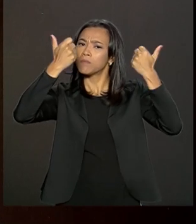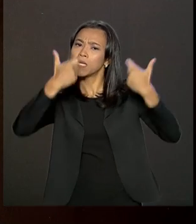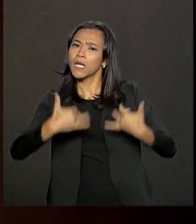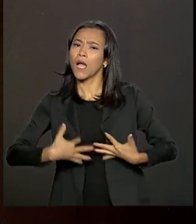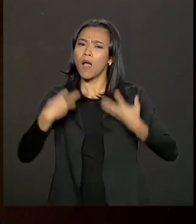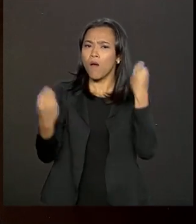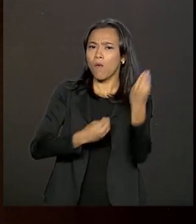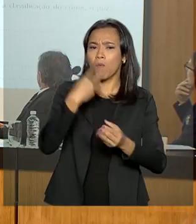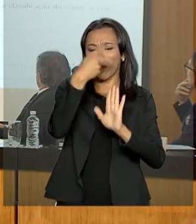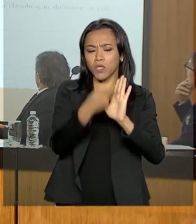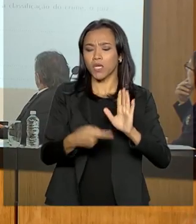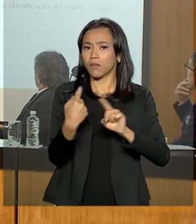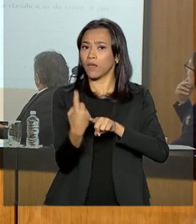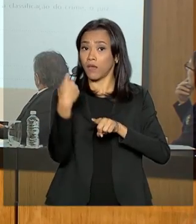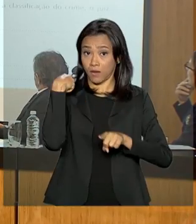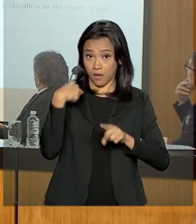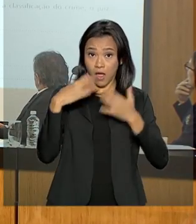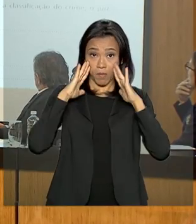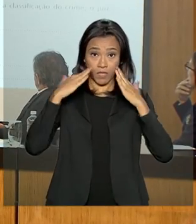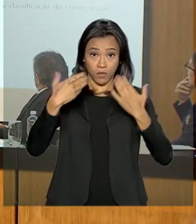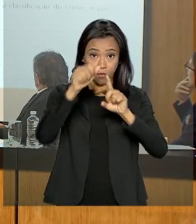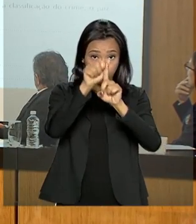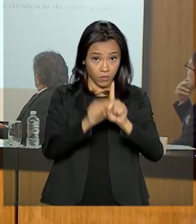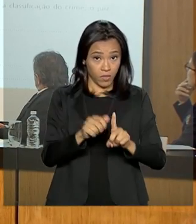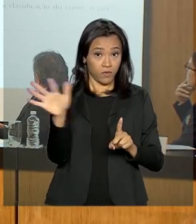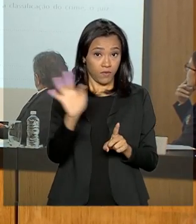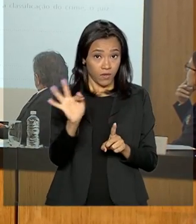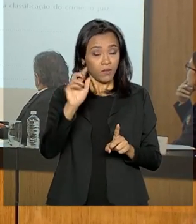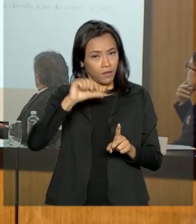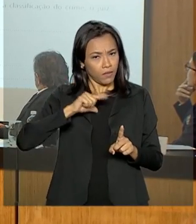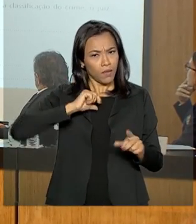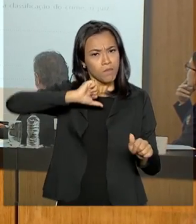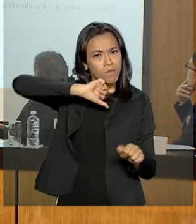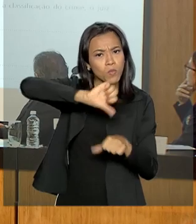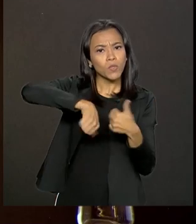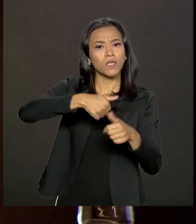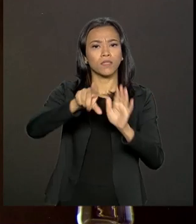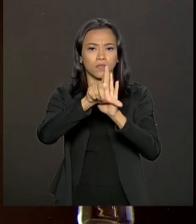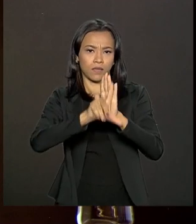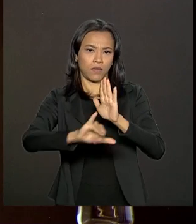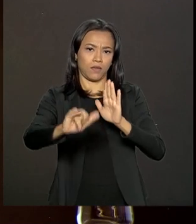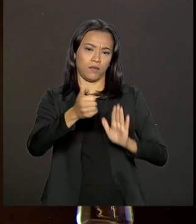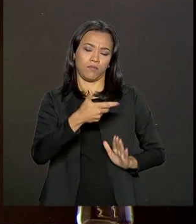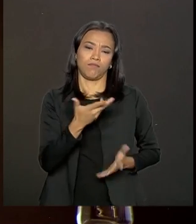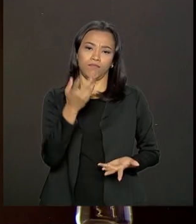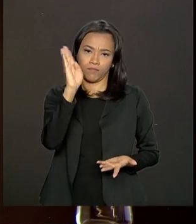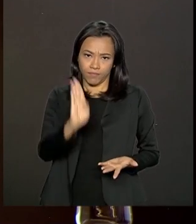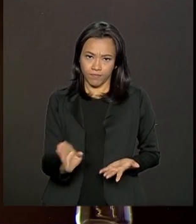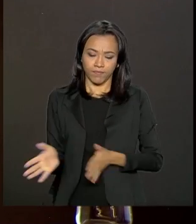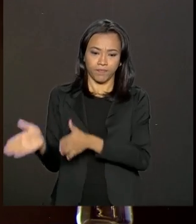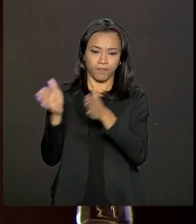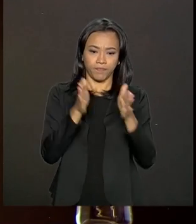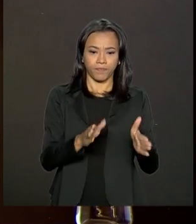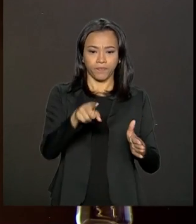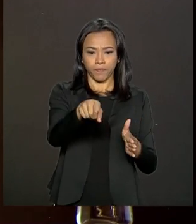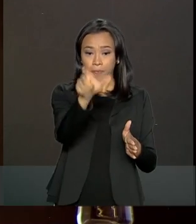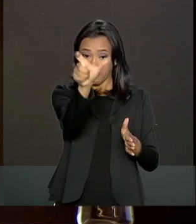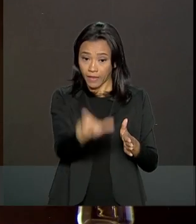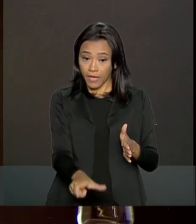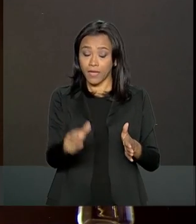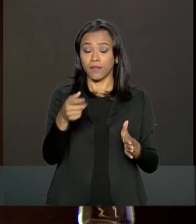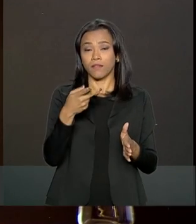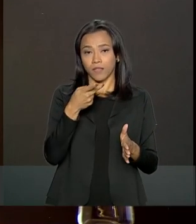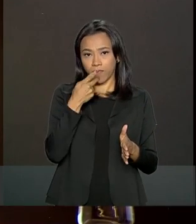apresentou em fevereiro e que trazem alterações na legislação penal brasileira. Na visão do Ministério da